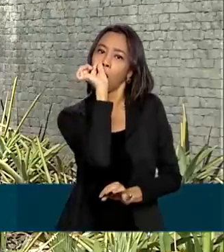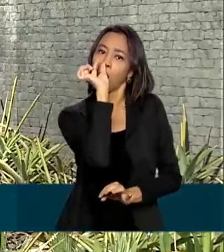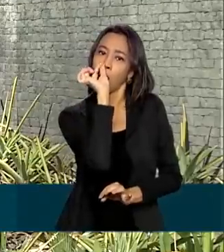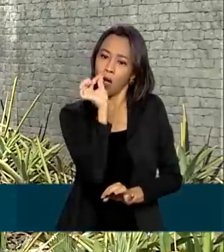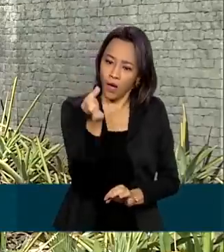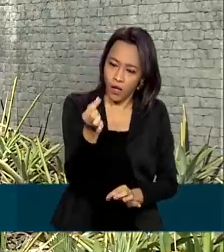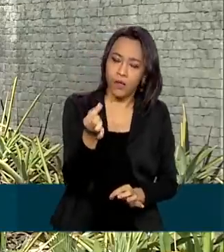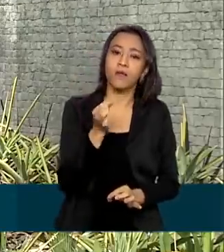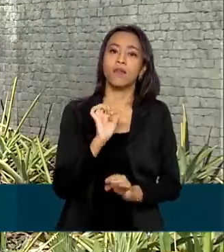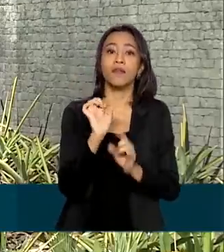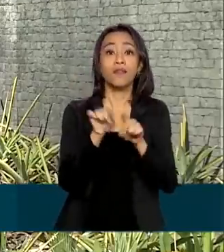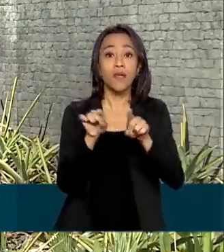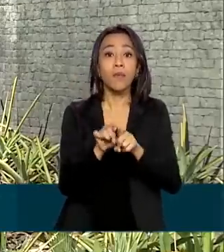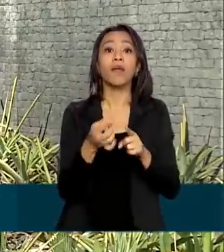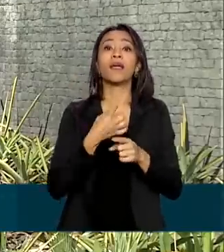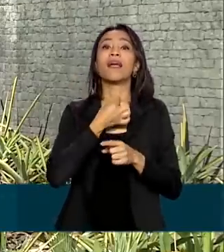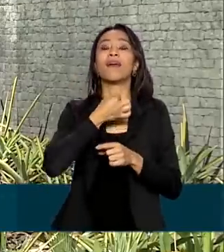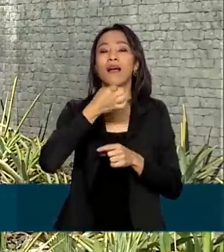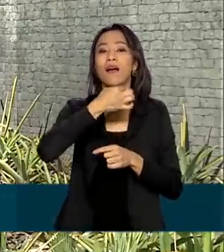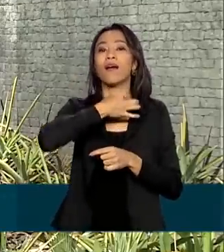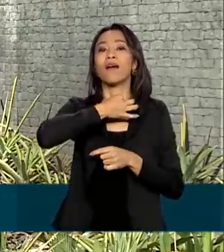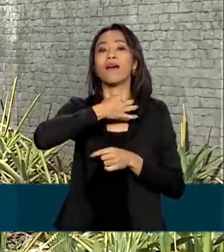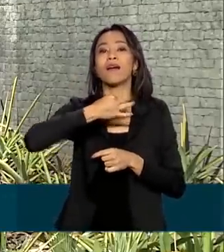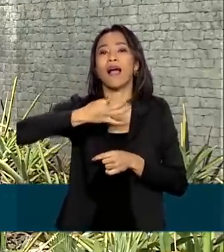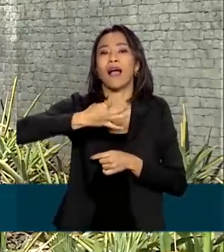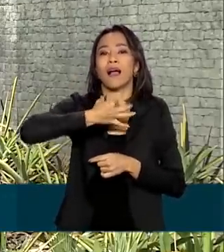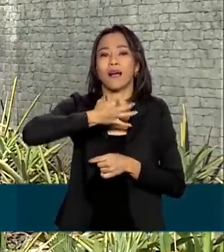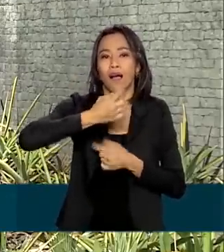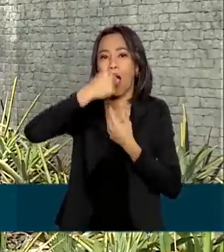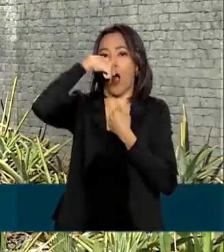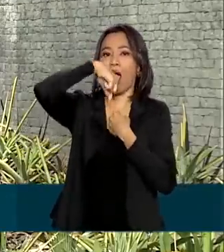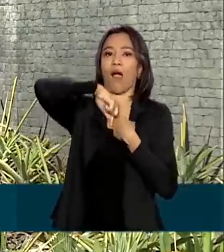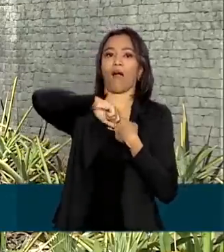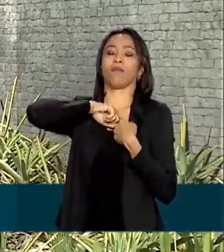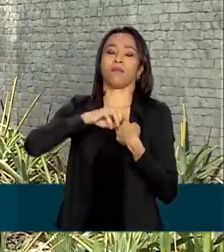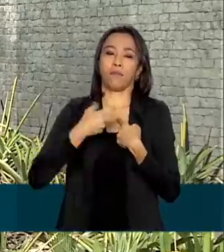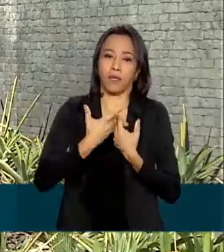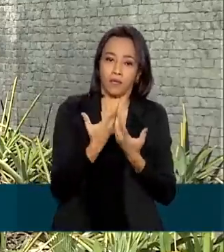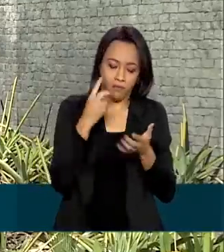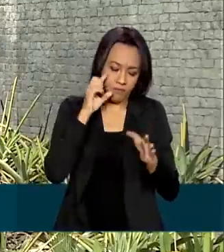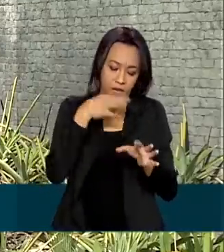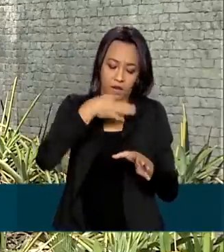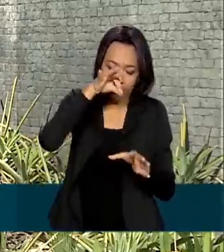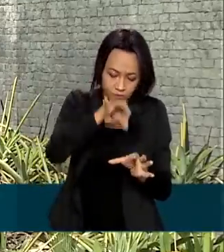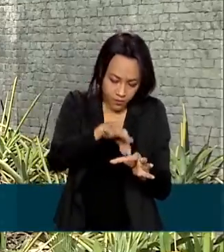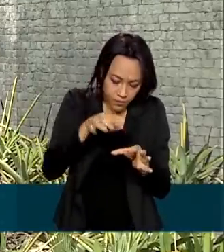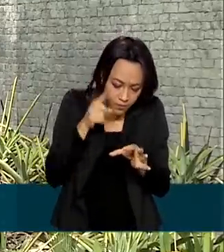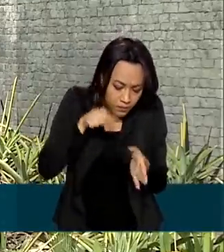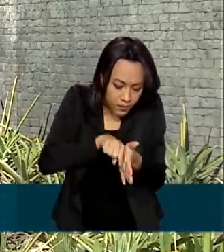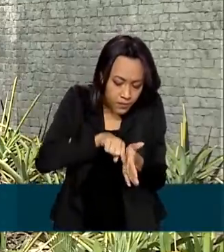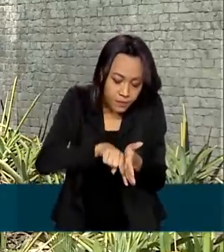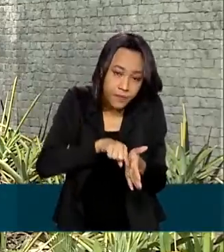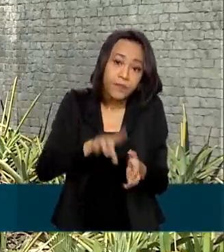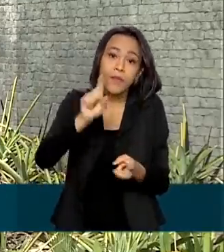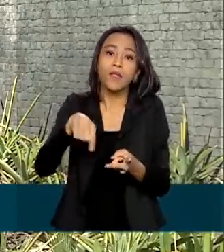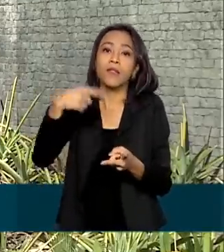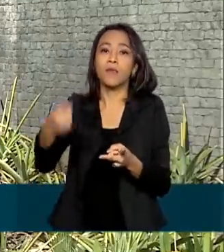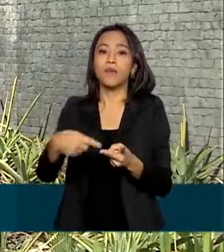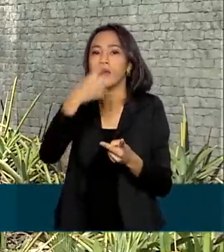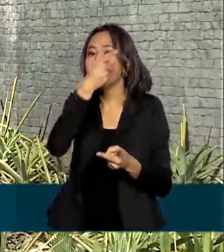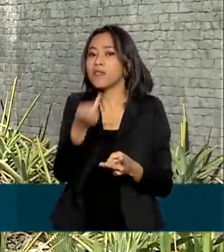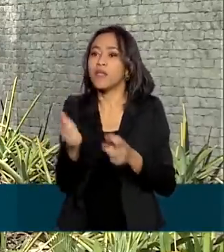e também da garganta. Ainda hoje, aqui na Fiocruz, o ministro vai visitar o laboratório de vírus e sarampo e também vai visitar o